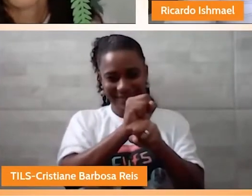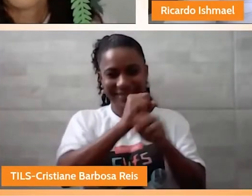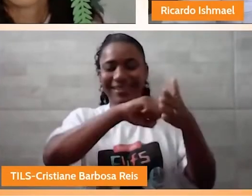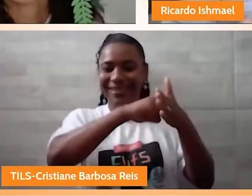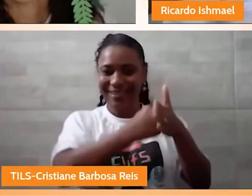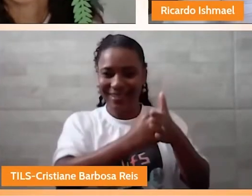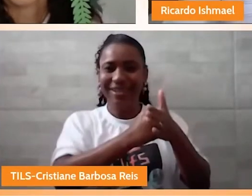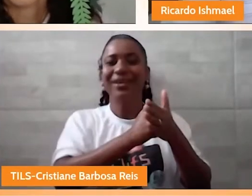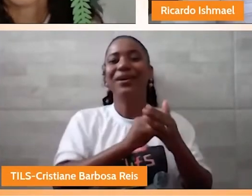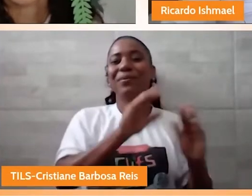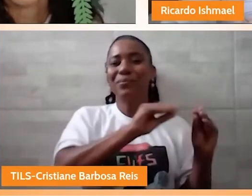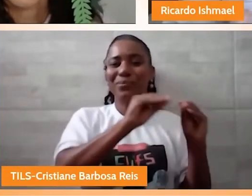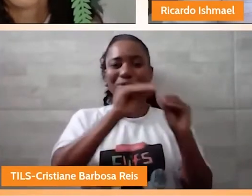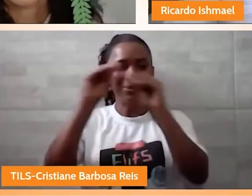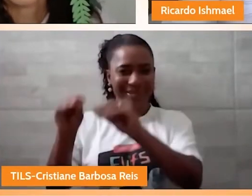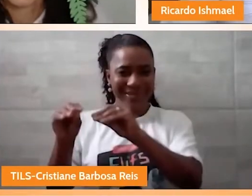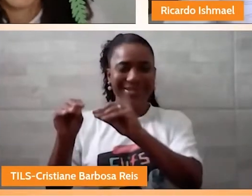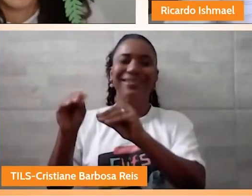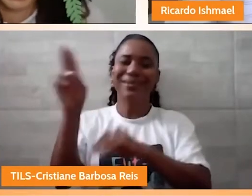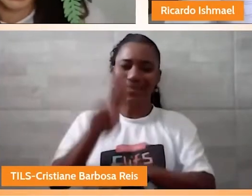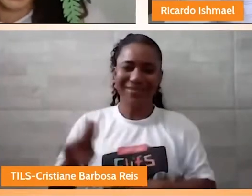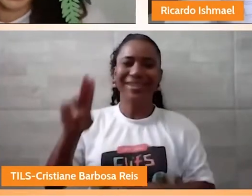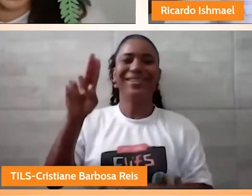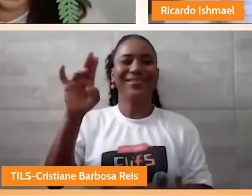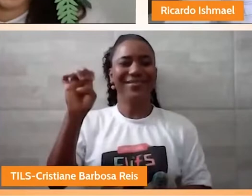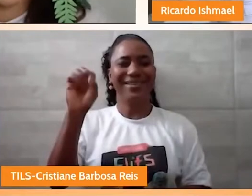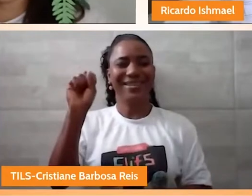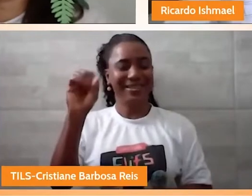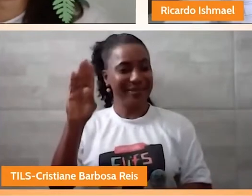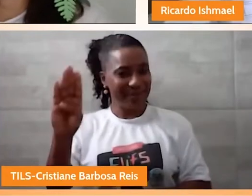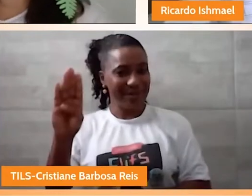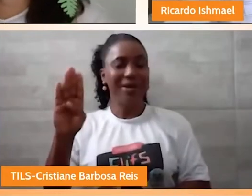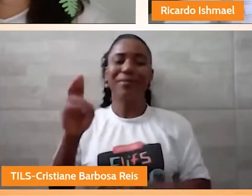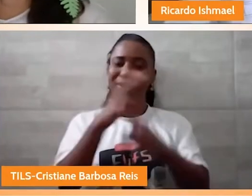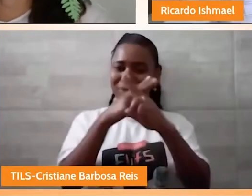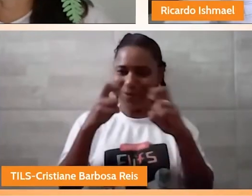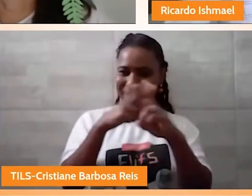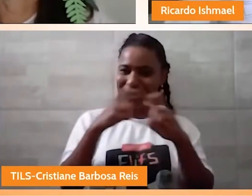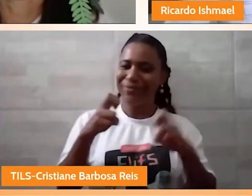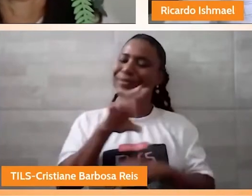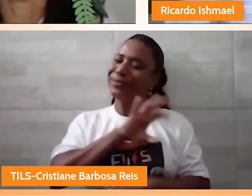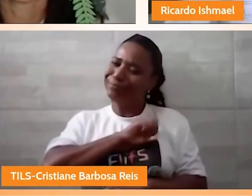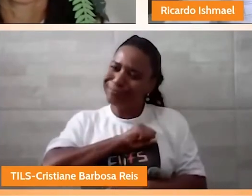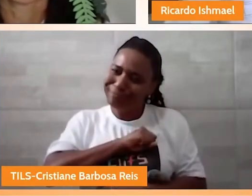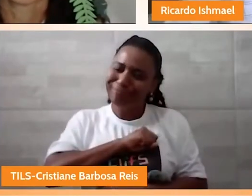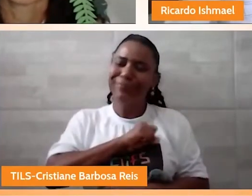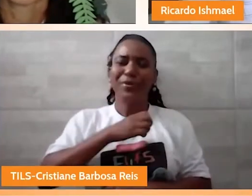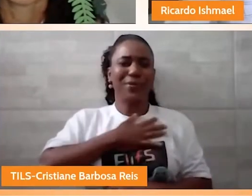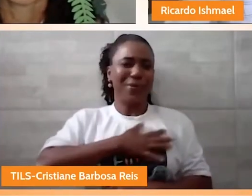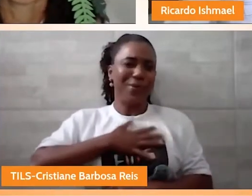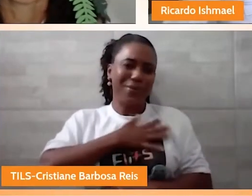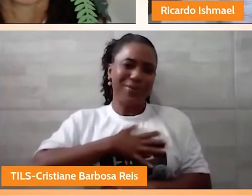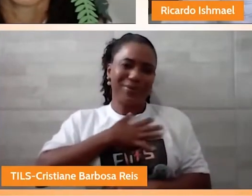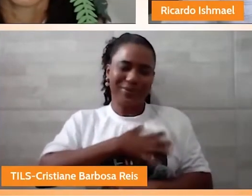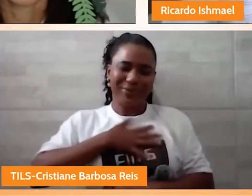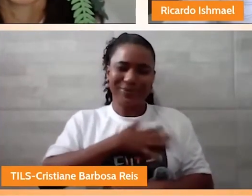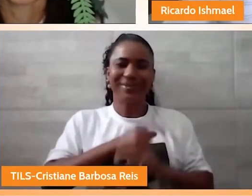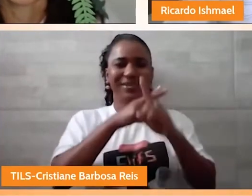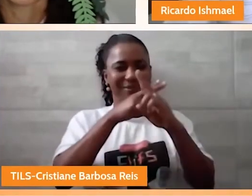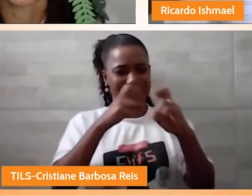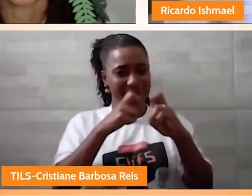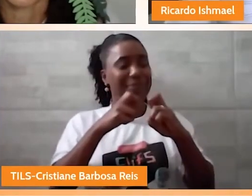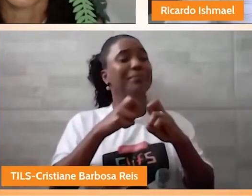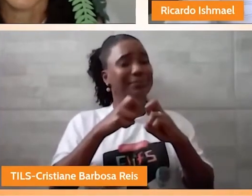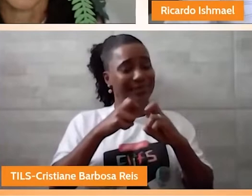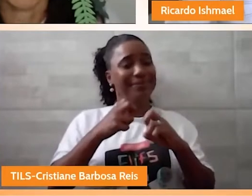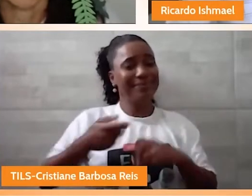UEPESiano, sou filho da casa, sou cria da casa. Tenho uma profunda alegria em dizer isso. Como a UEPES faz parte